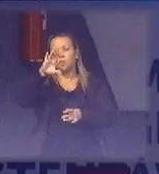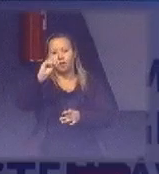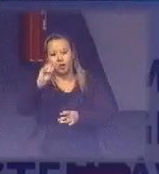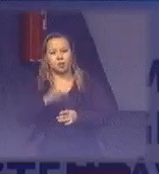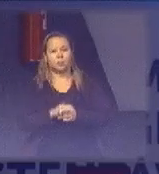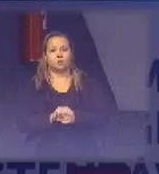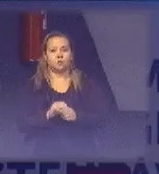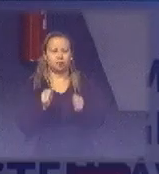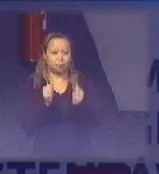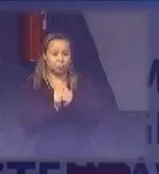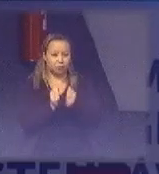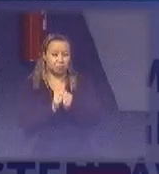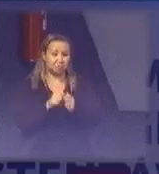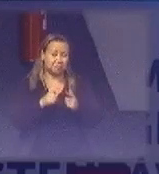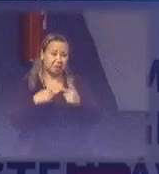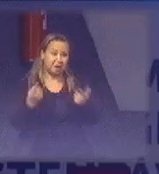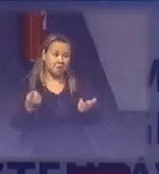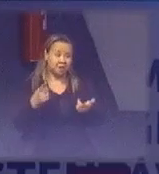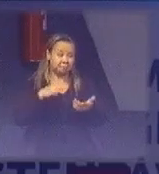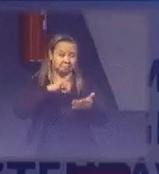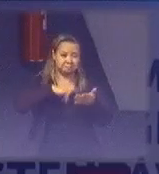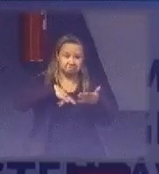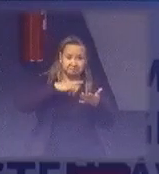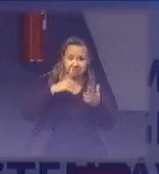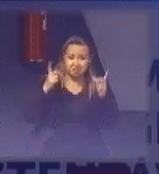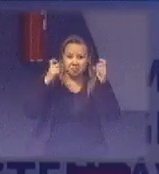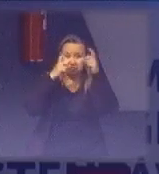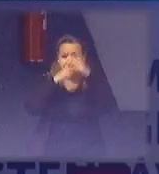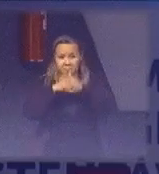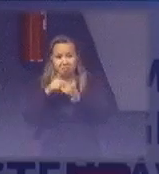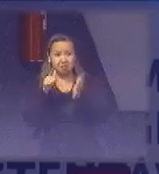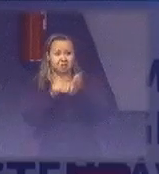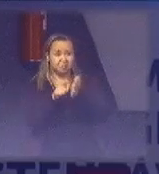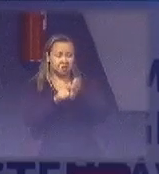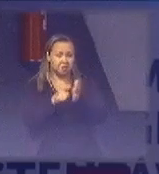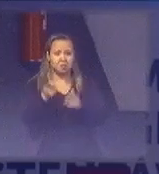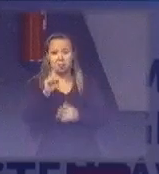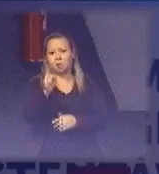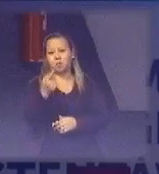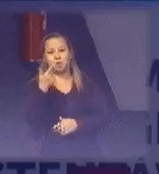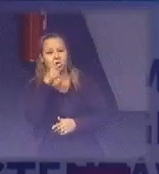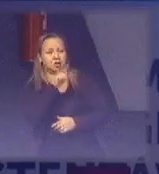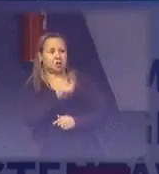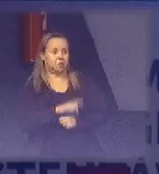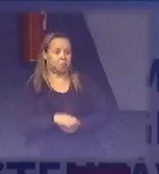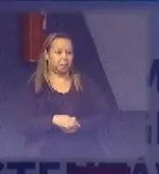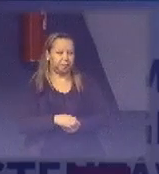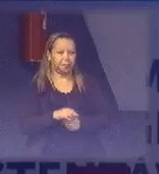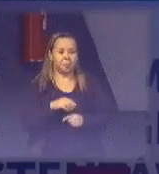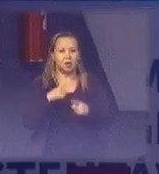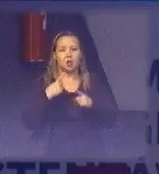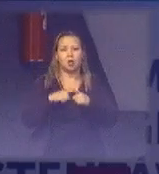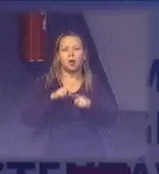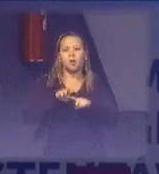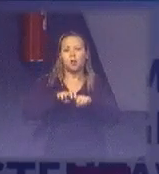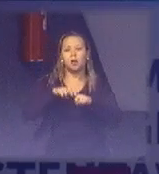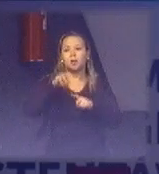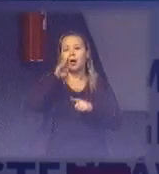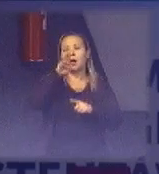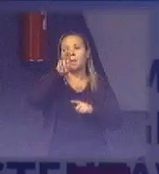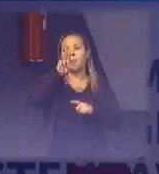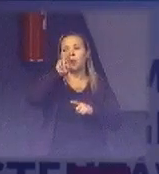documentais, essa parceria acabava não se concretizando, acabou por não se concretizar diversas vezes.